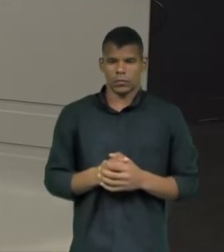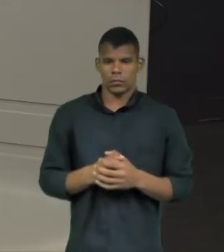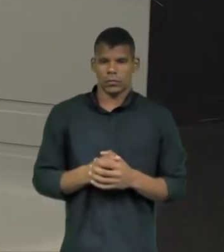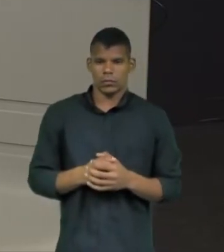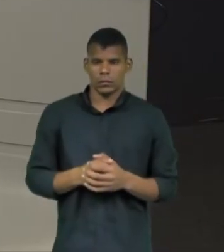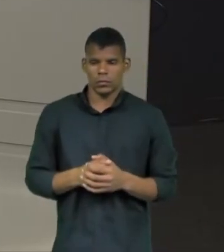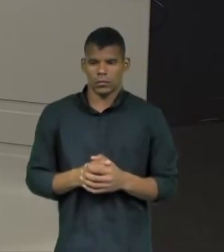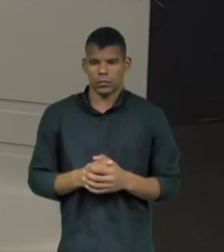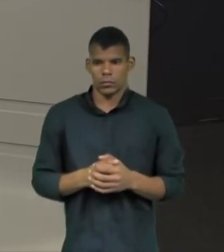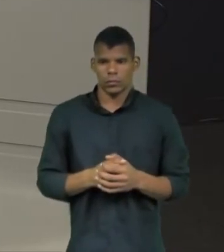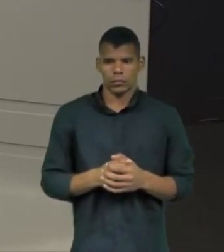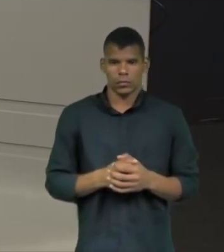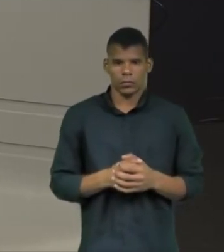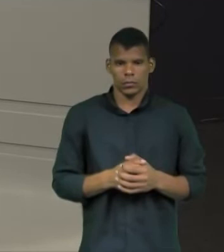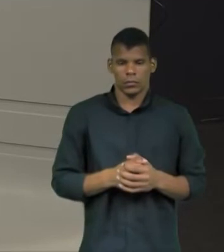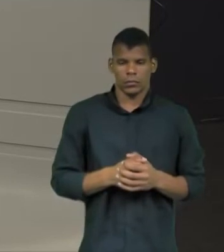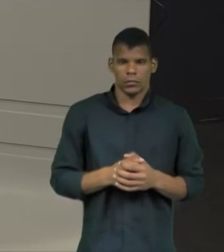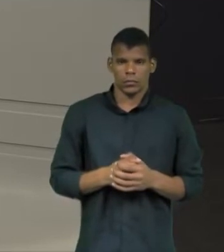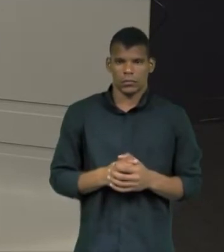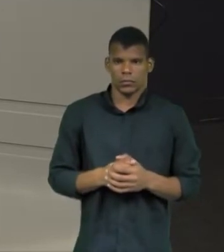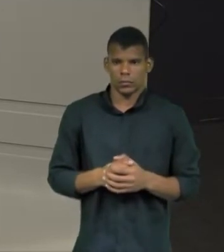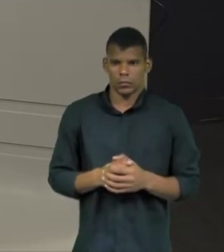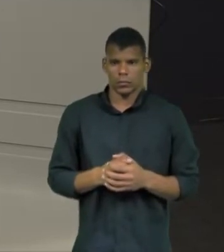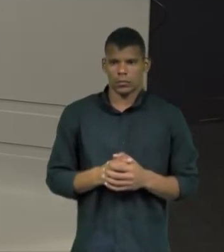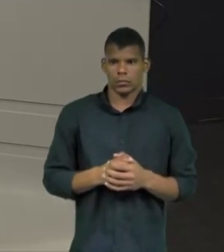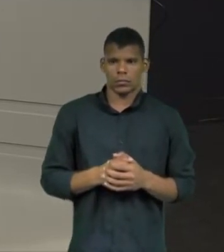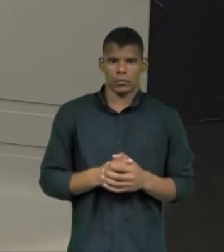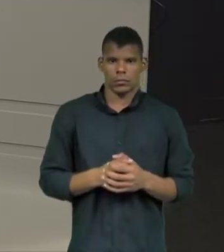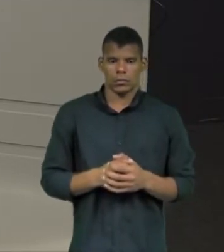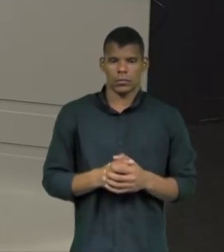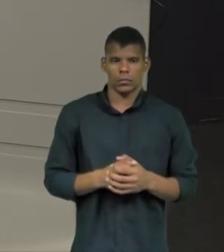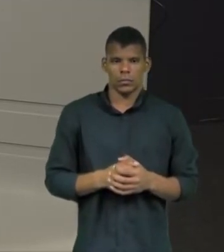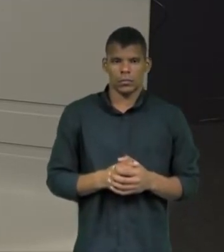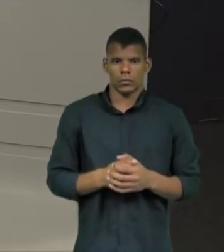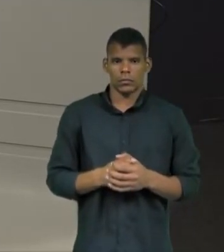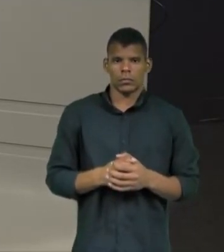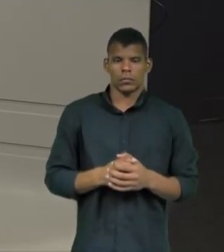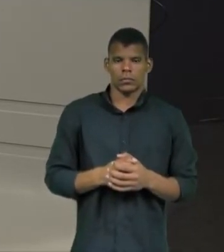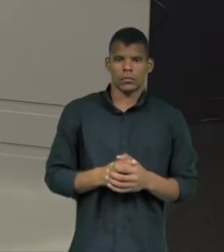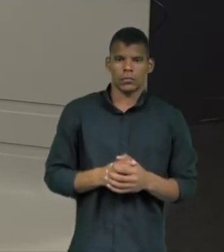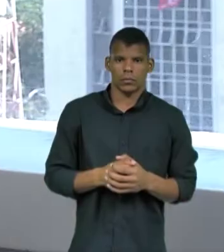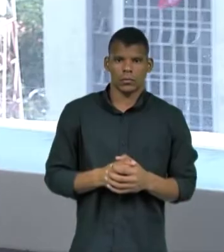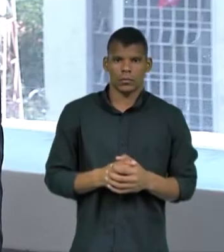Bacana. Sibeli, muito obrigado, viu, pelas suas informações. Um bom dia pra você e um bom programa.